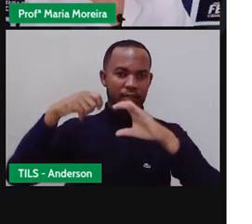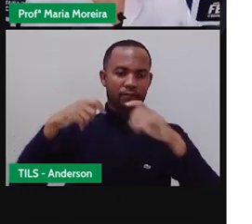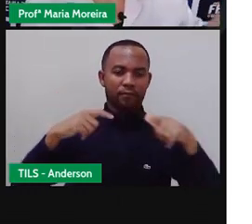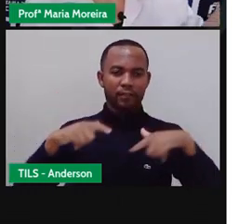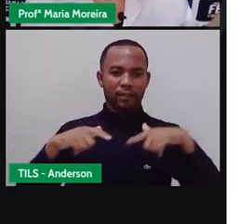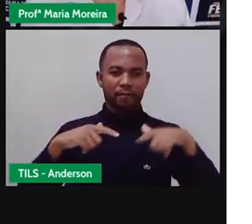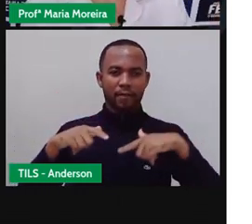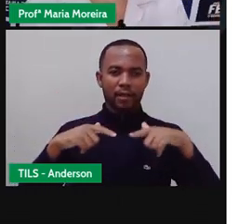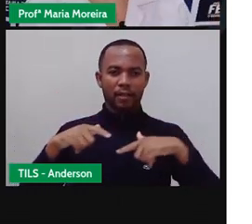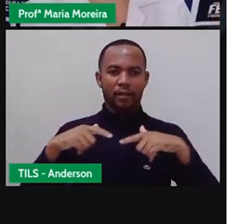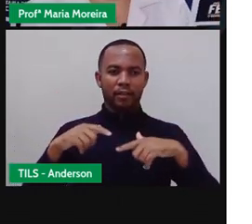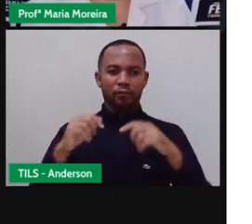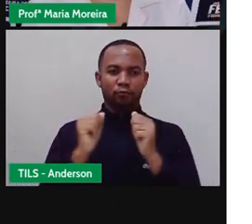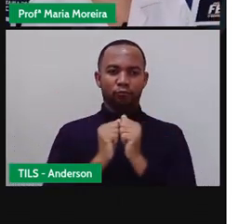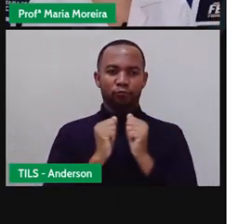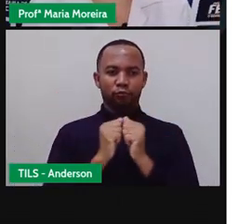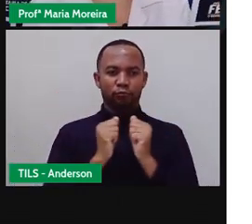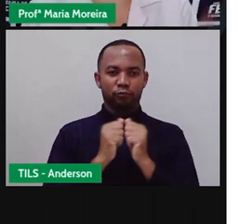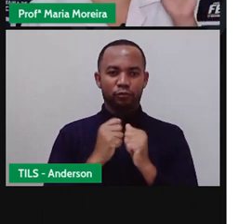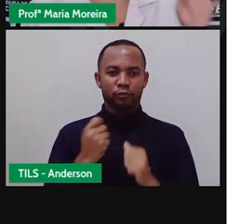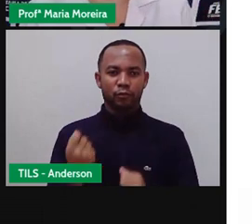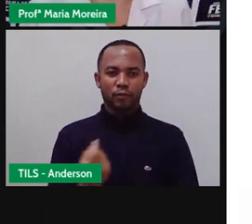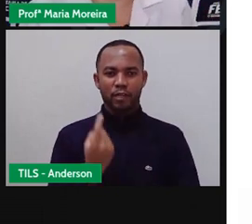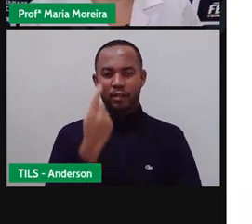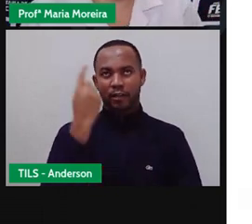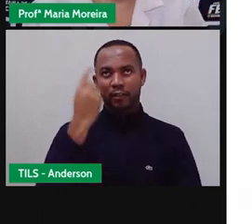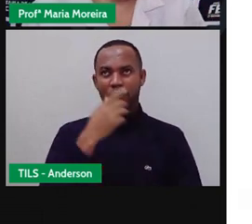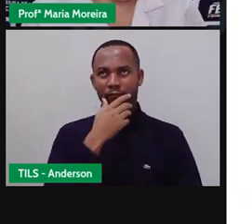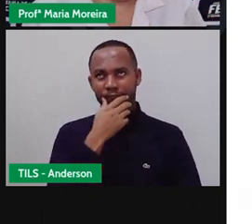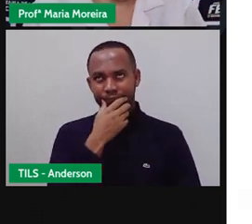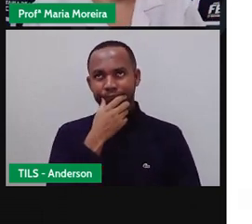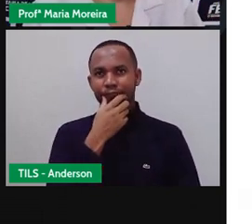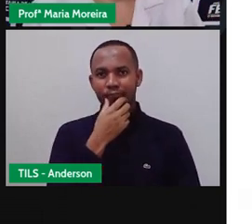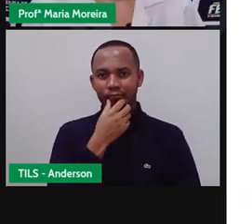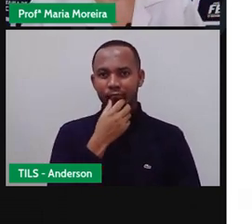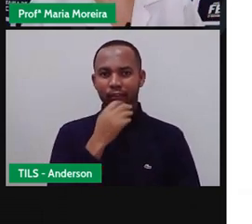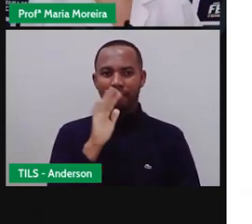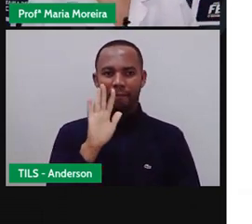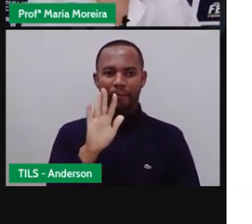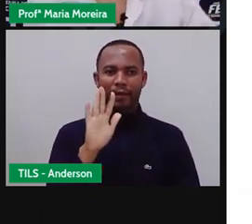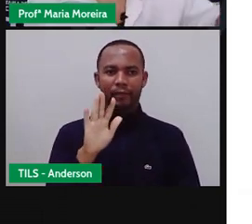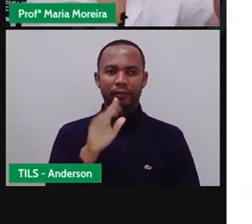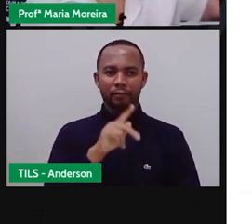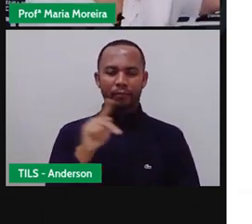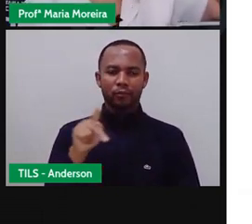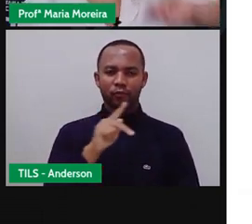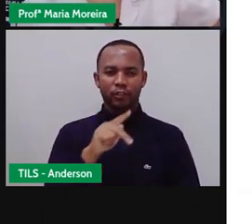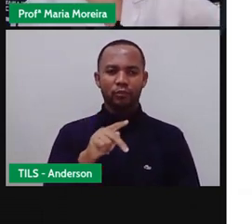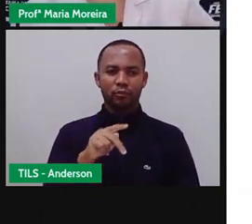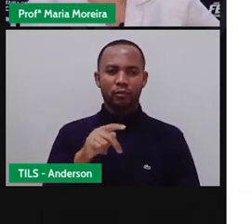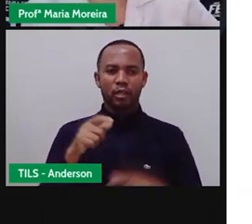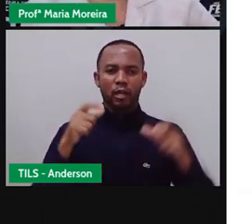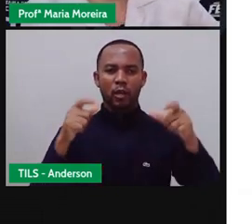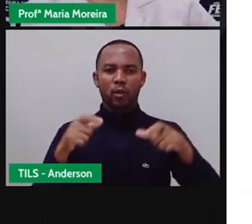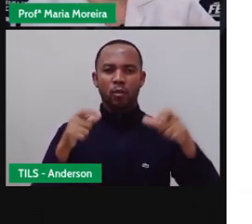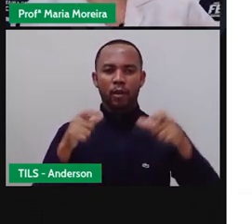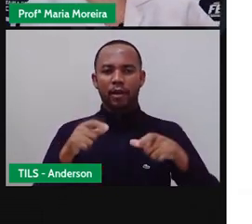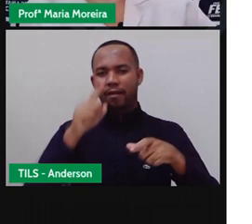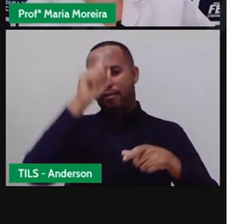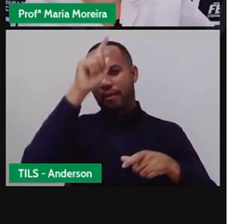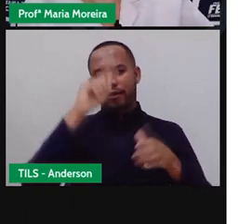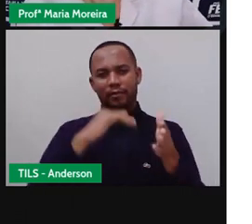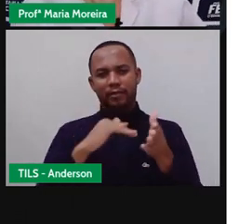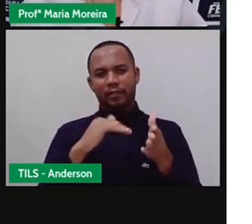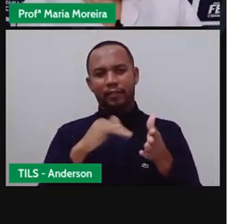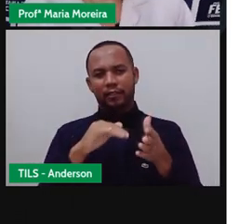e ela está lá com o Anderson, não é isso? Então, vamos imaginar que Provânia não estivesse aqui. E Provânia estivesse lá no NAPES, lá na Saduque. Ela ia